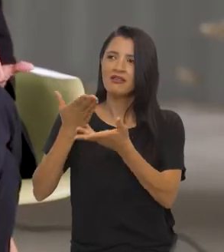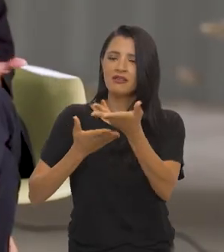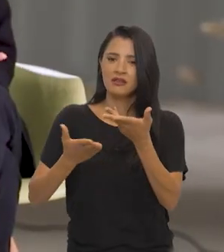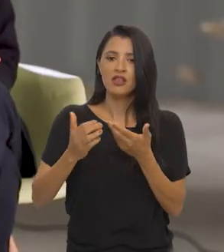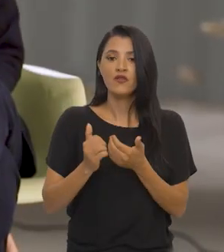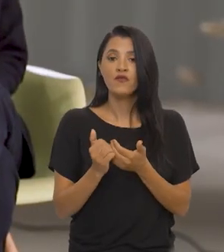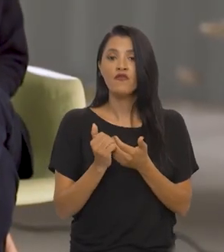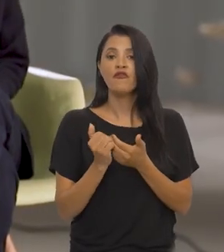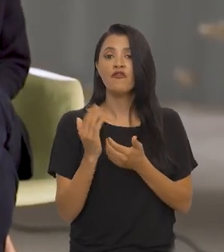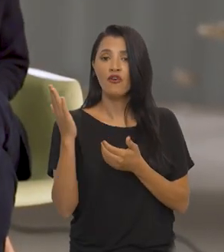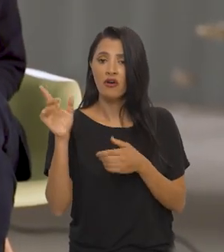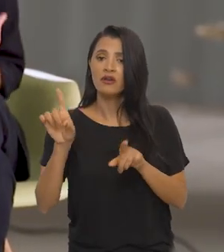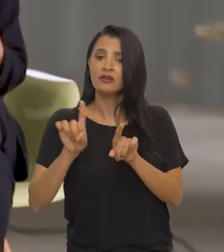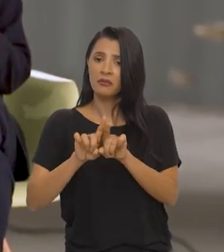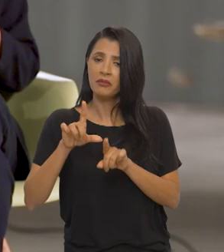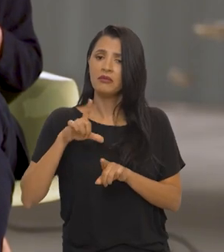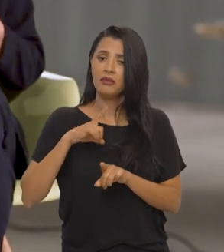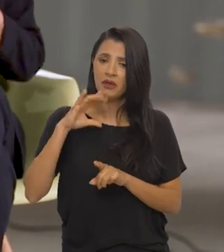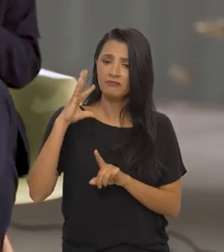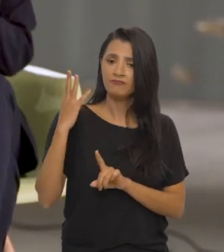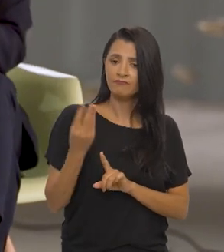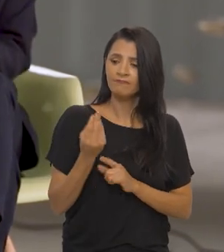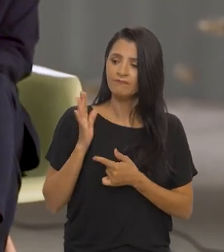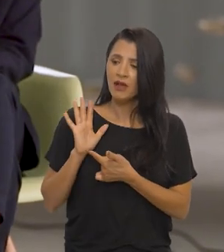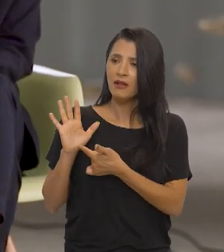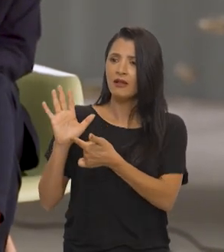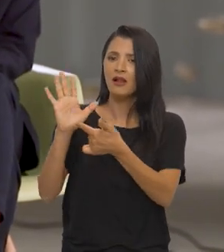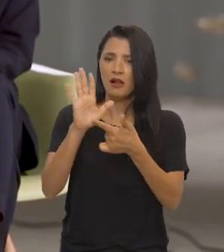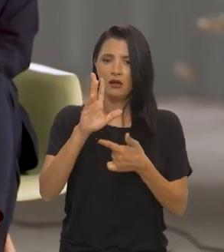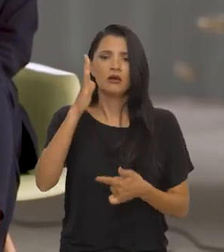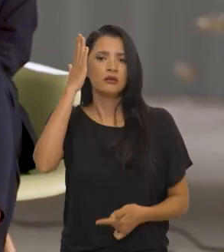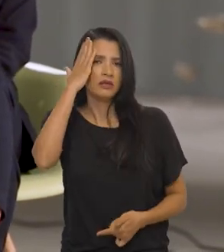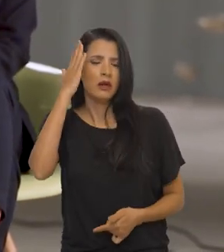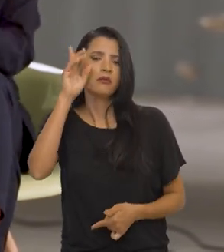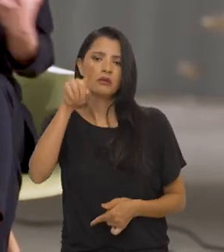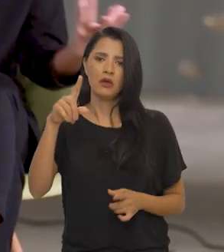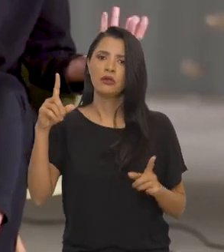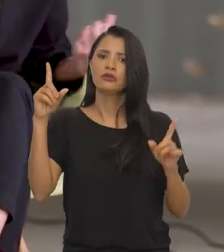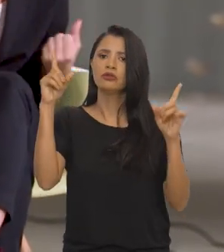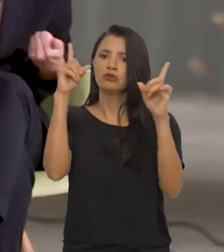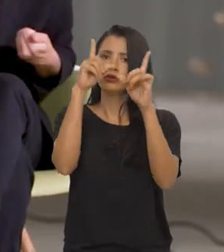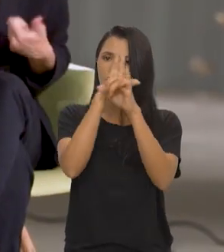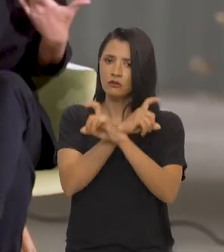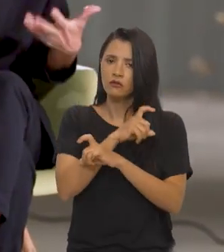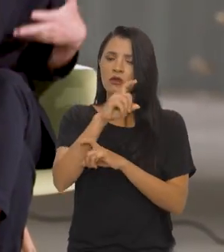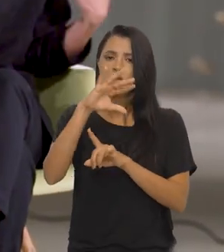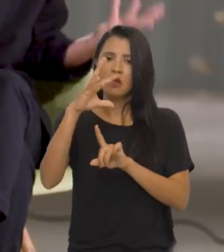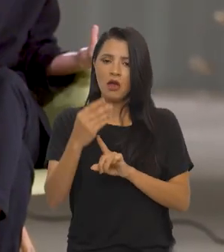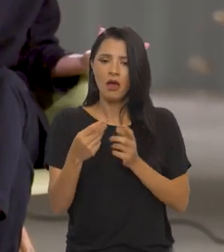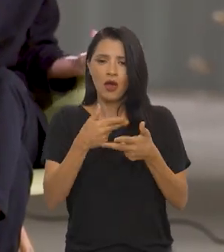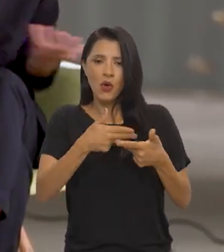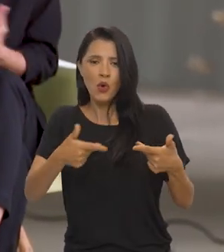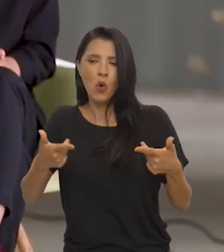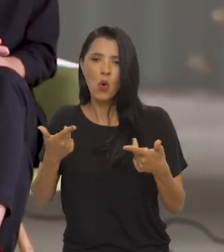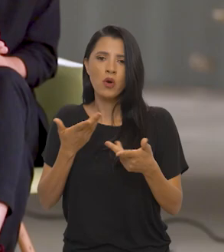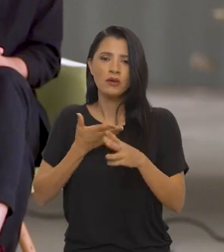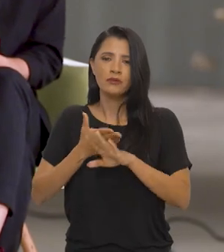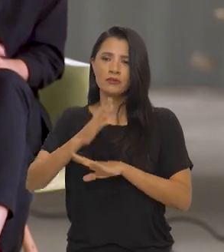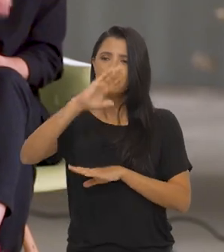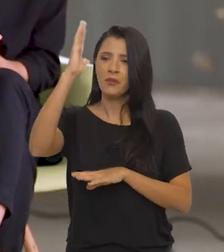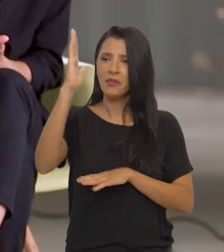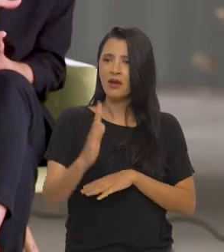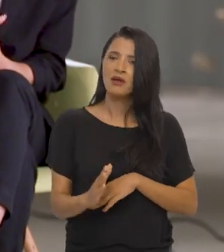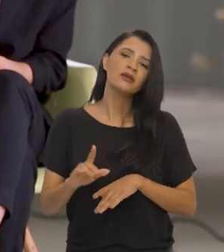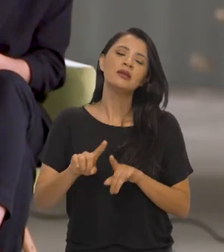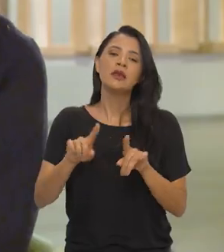mas também fora do país. A gente sabe o quanto que é difícil circular os bens artísticos